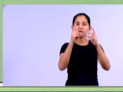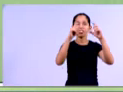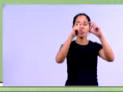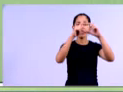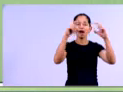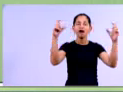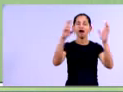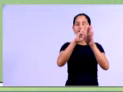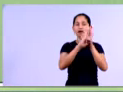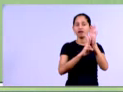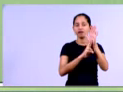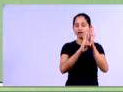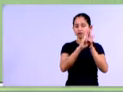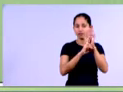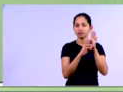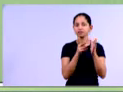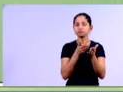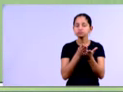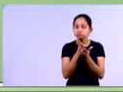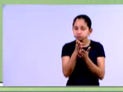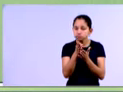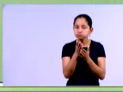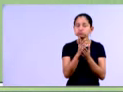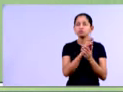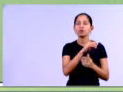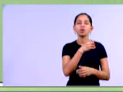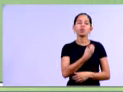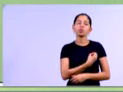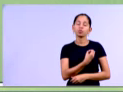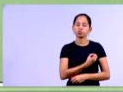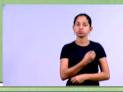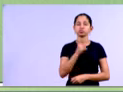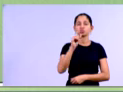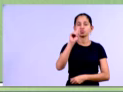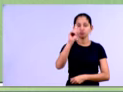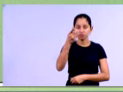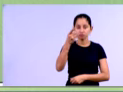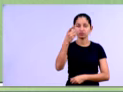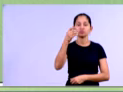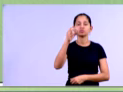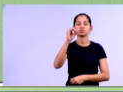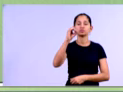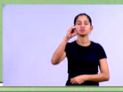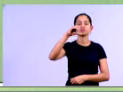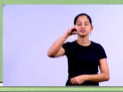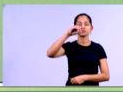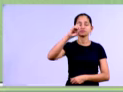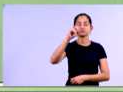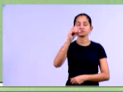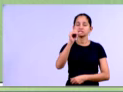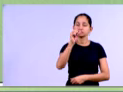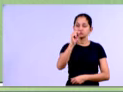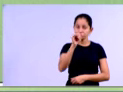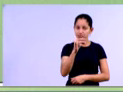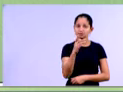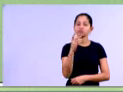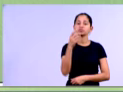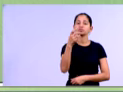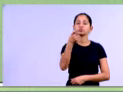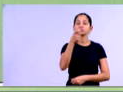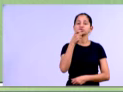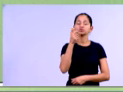desse resultado, né, encontramos esse número aqui, 1.960.479. Achamos o X3.